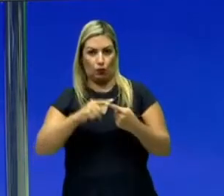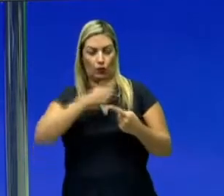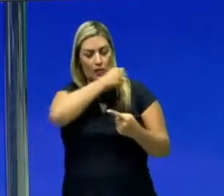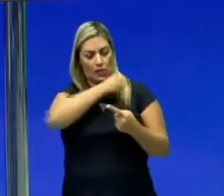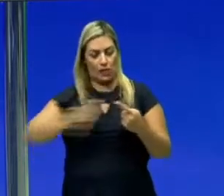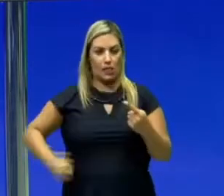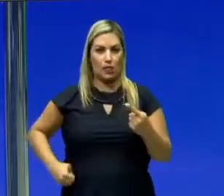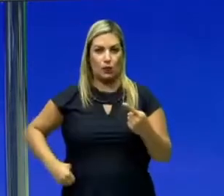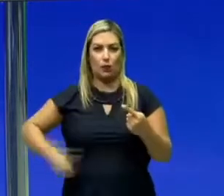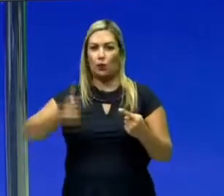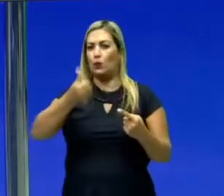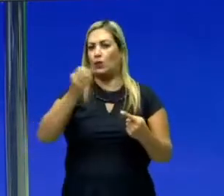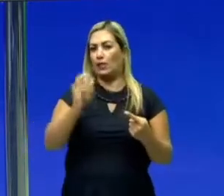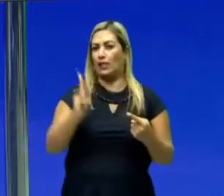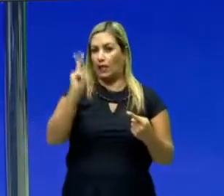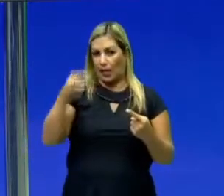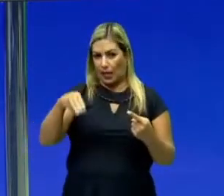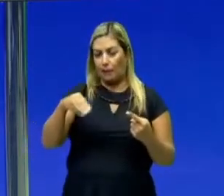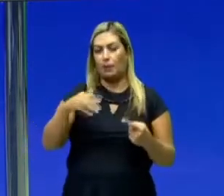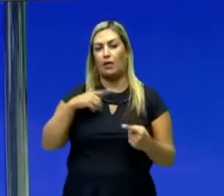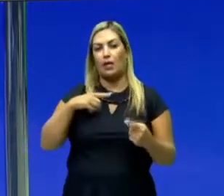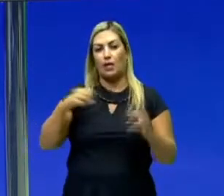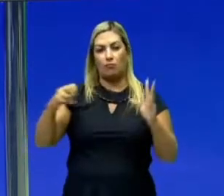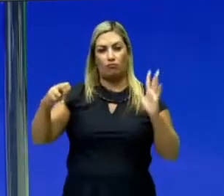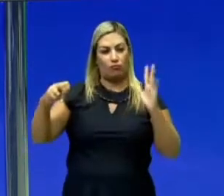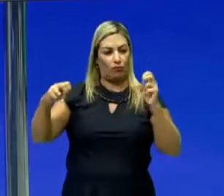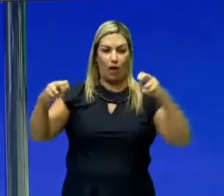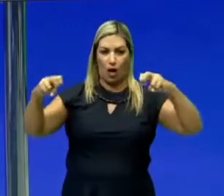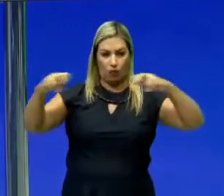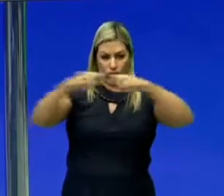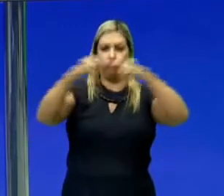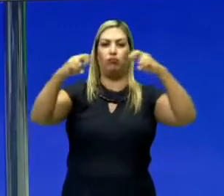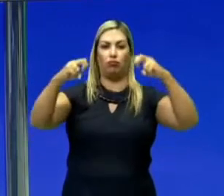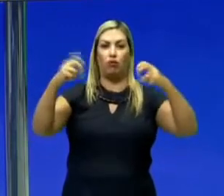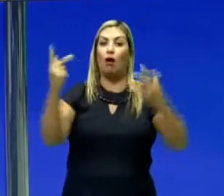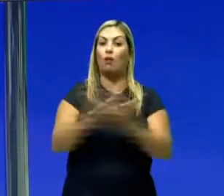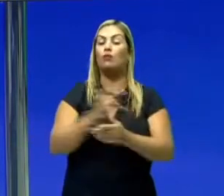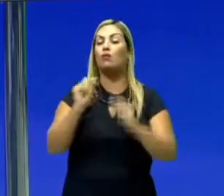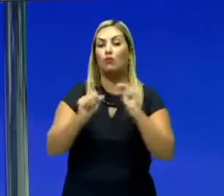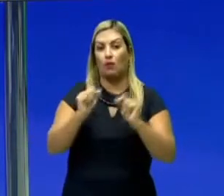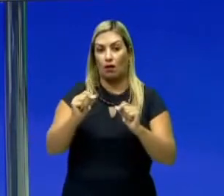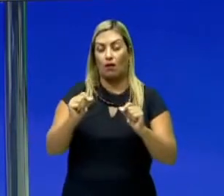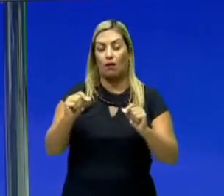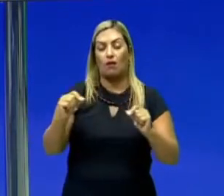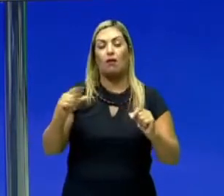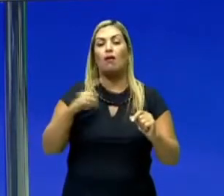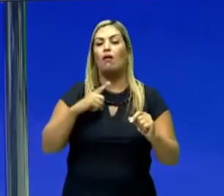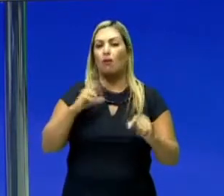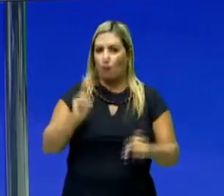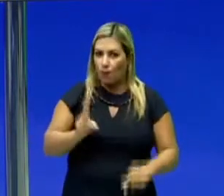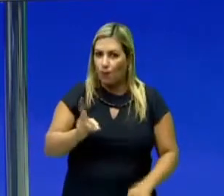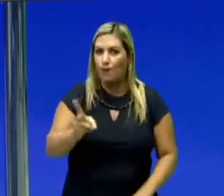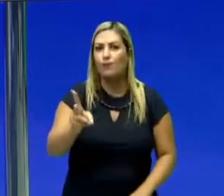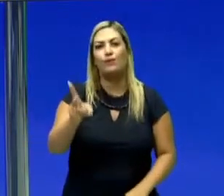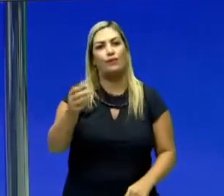sai com 60 km por hora, quando ele colide com outro carro, o que acontece? Você tende a continuar com 60 km